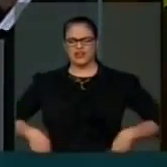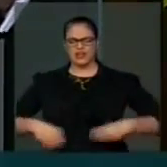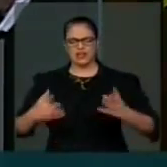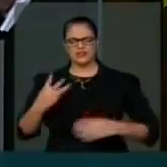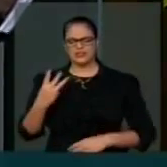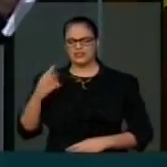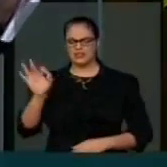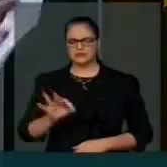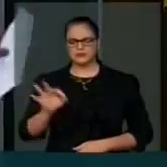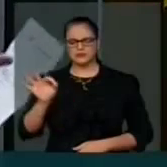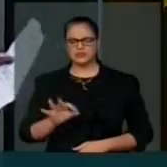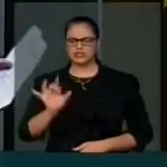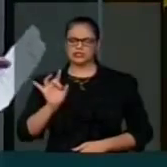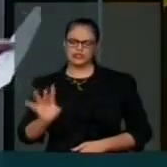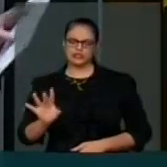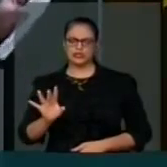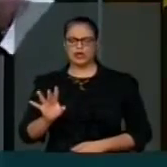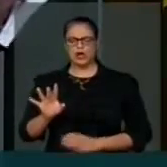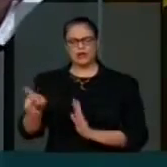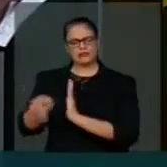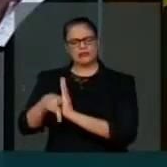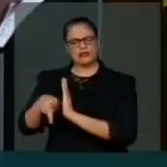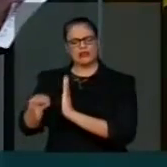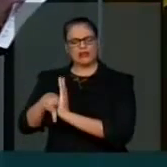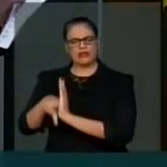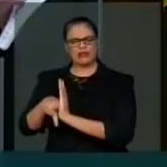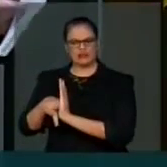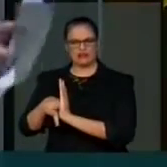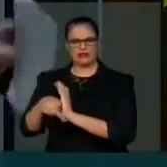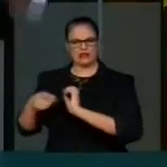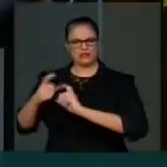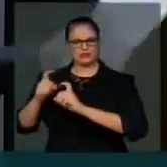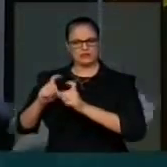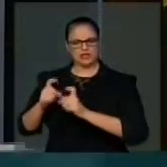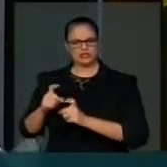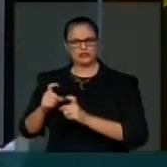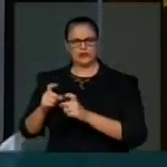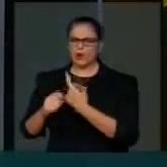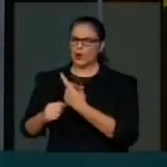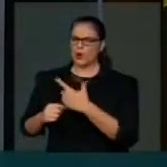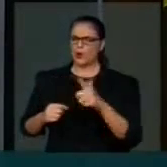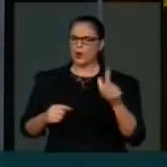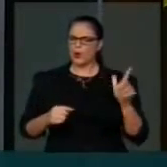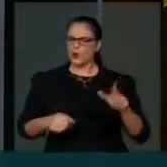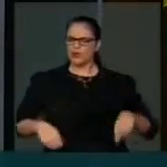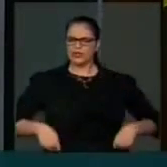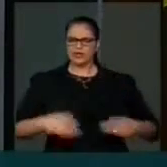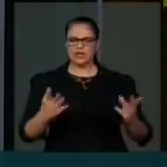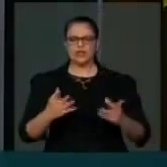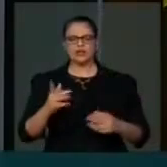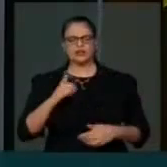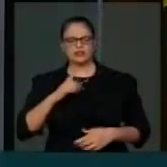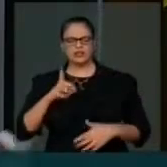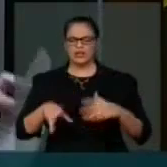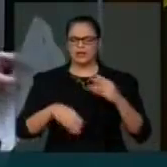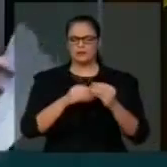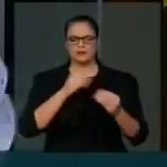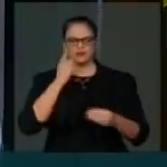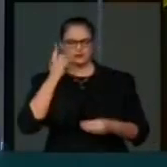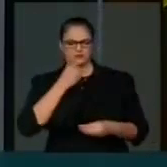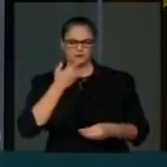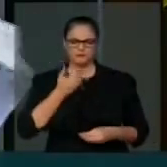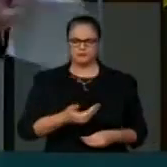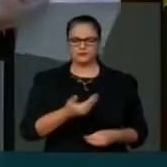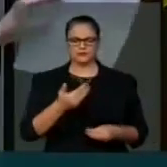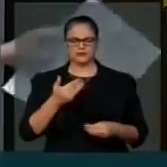3% na parte dele, que é o custo administrativo. Os outros todos são emendas parlamentares, é